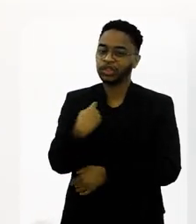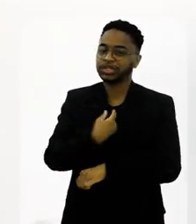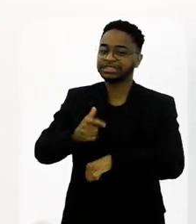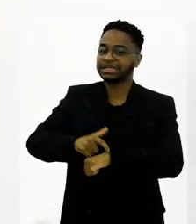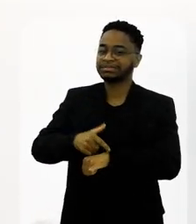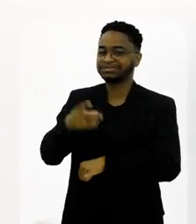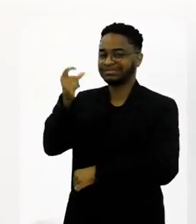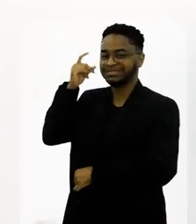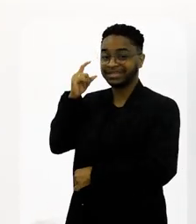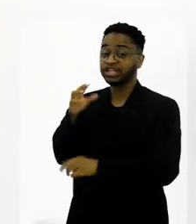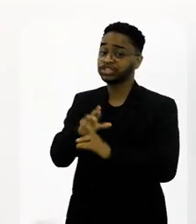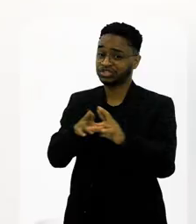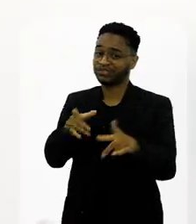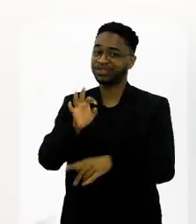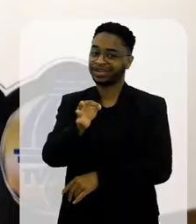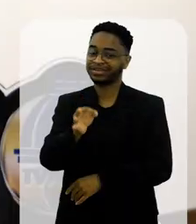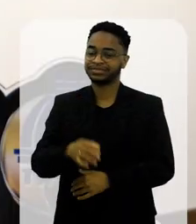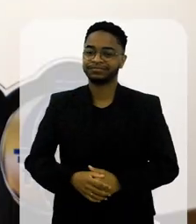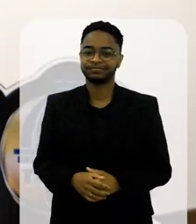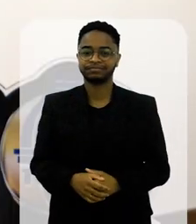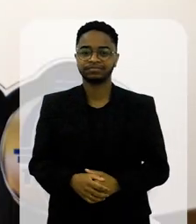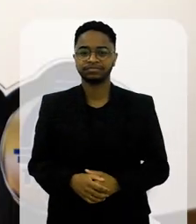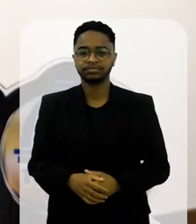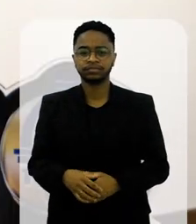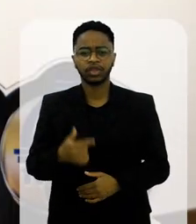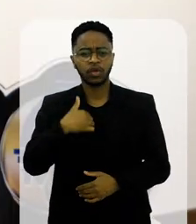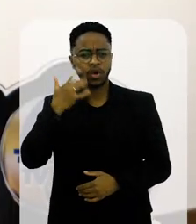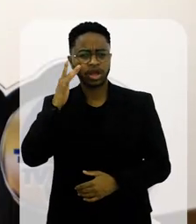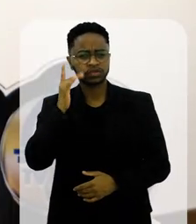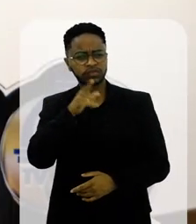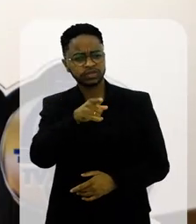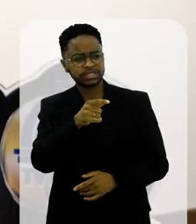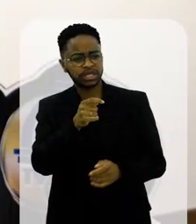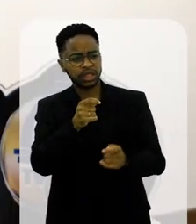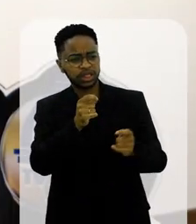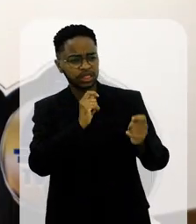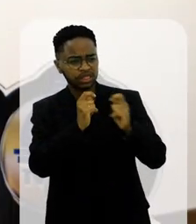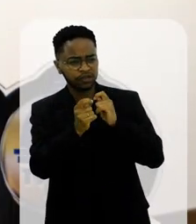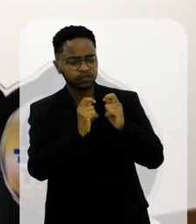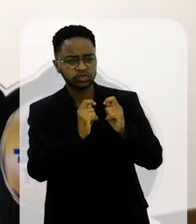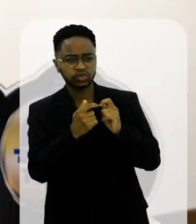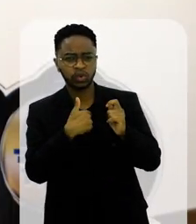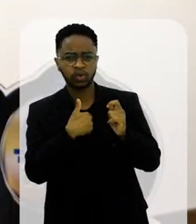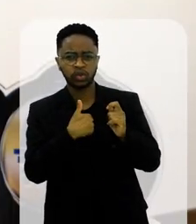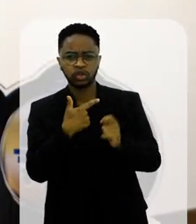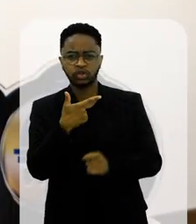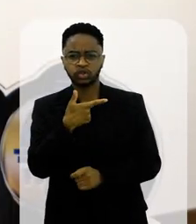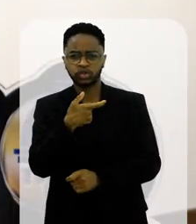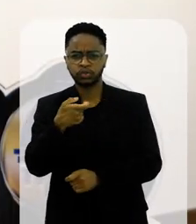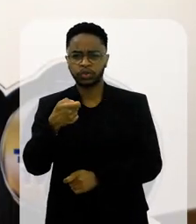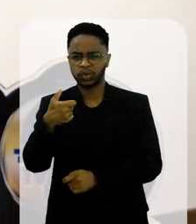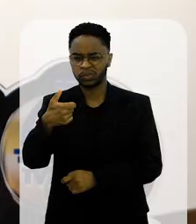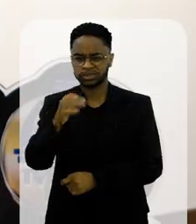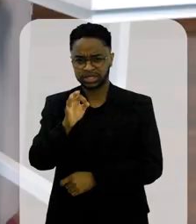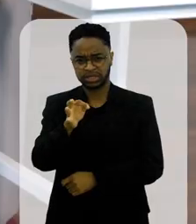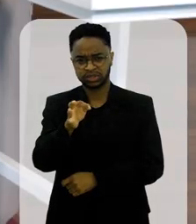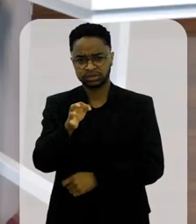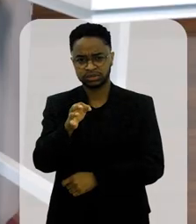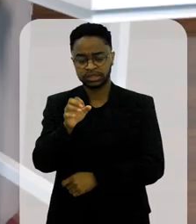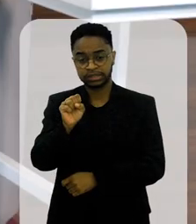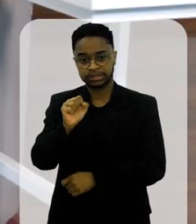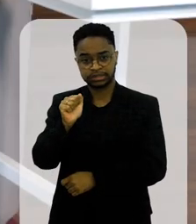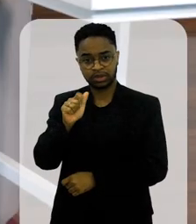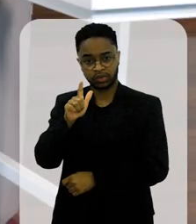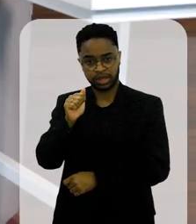diferente, não era? No nosso tempo era diferente. É melhor, eu acho que você me entrevistou em 2000, 2001, no